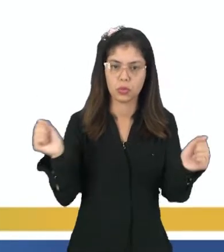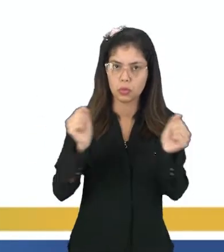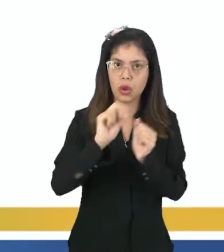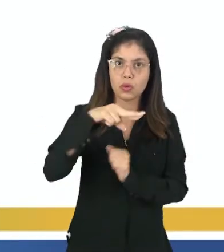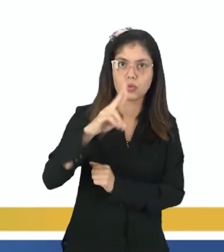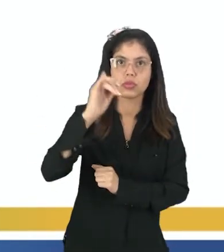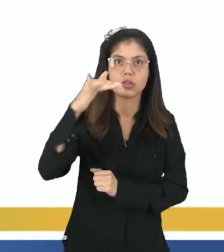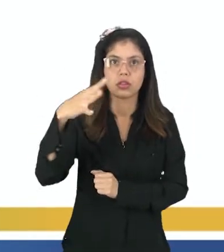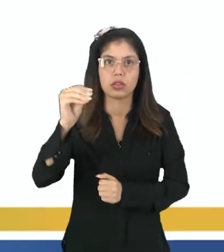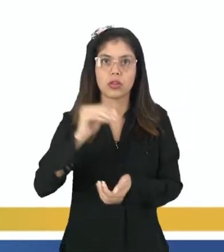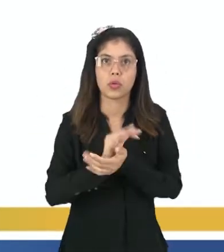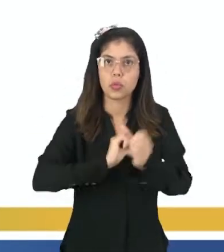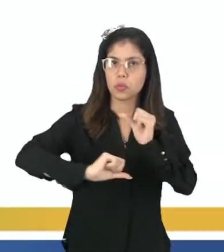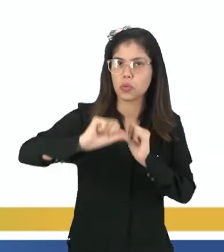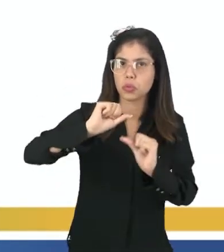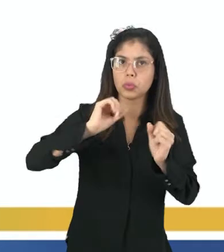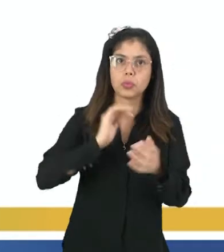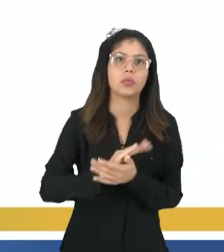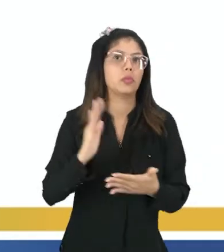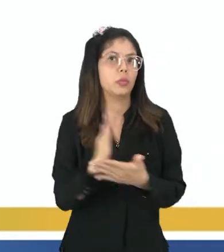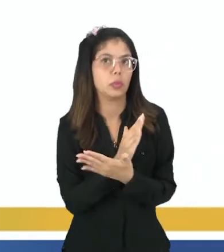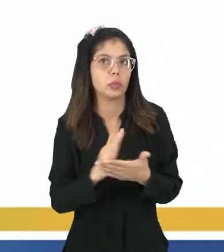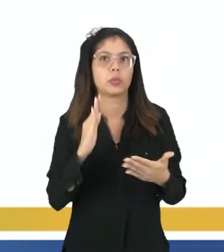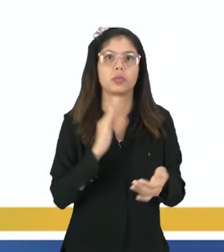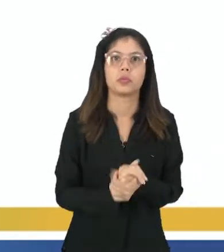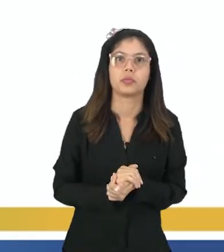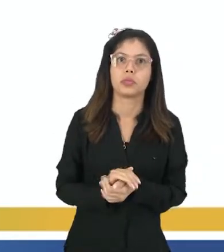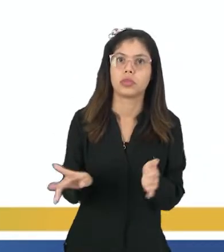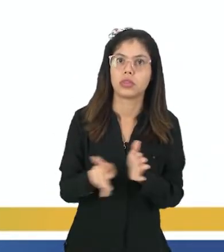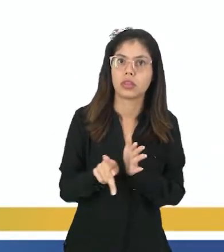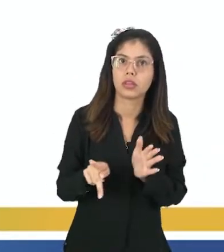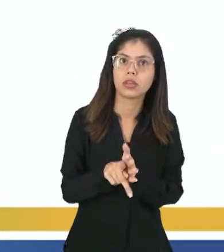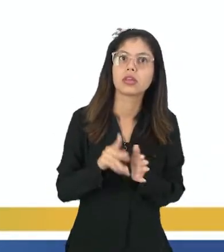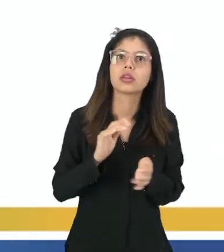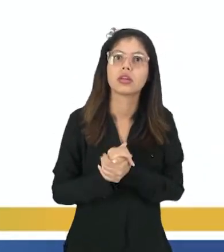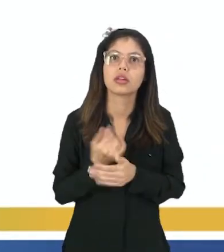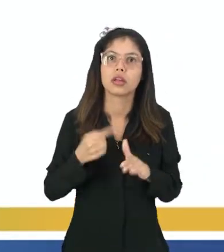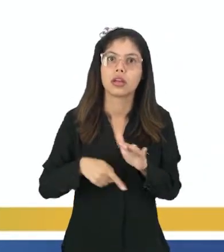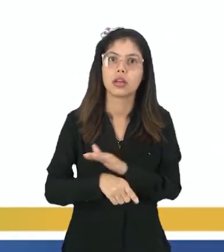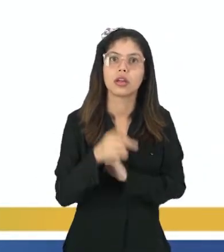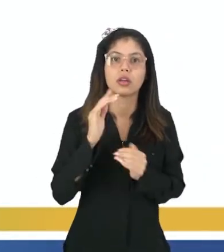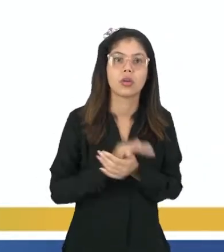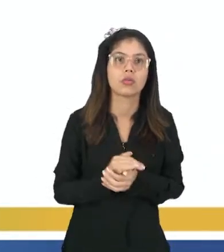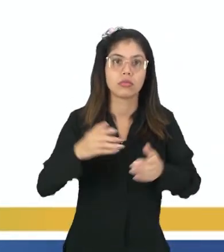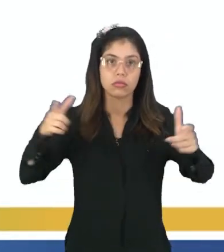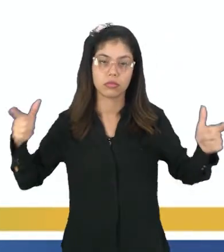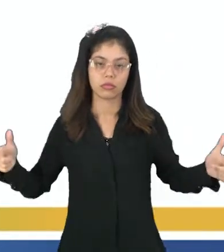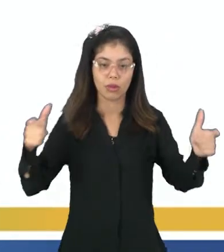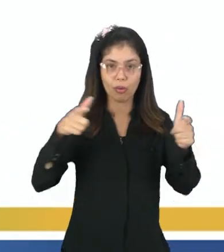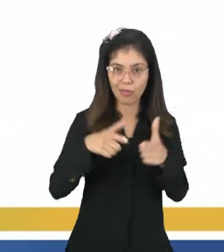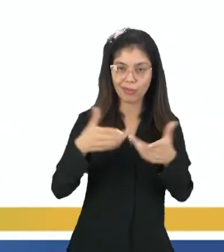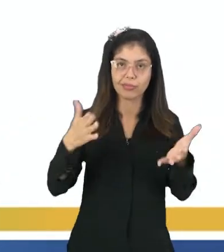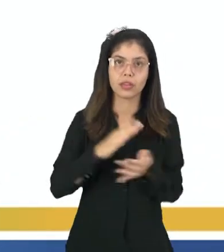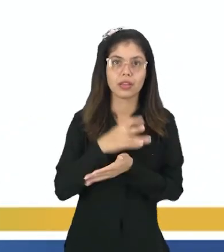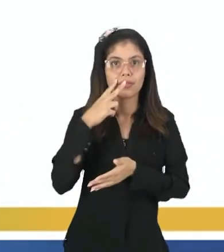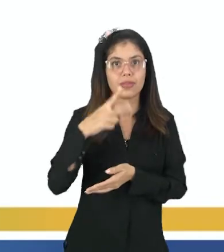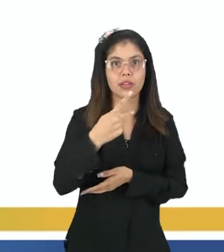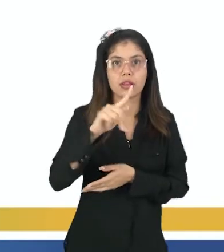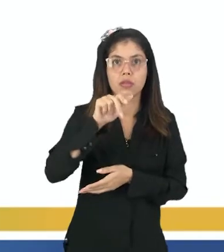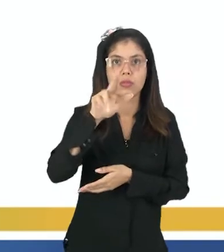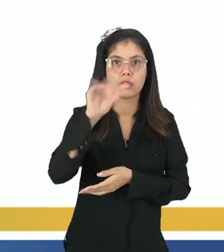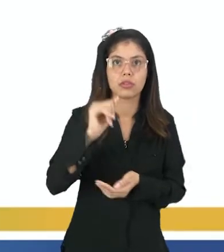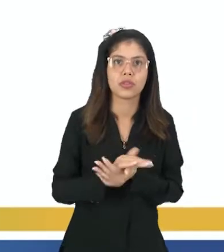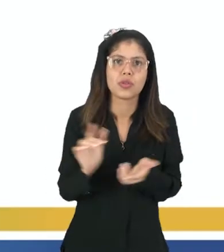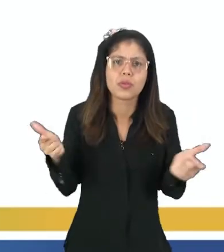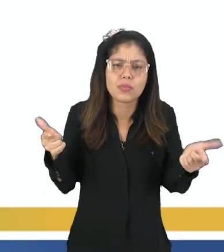Internacional, ela mudou alguns critérios para definição de um planeta, entre eles a questão do tamanho. E viram aí que Plutão,